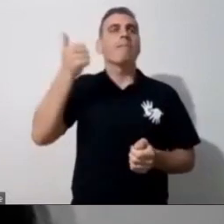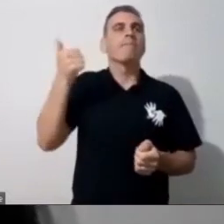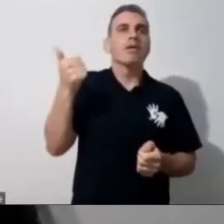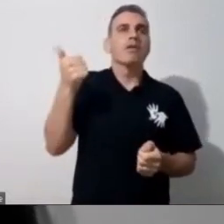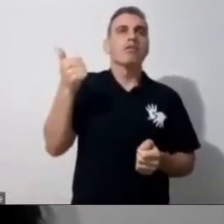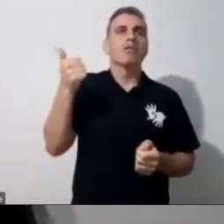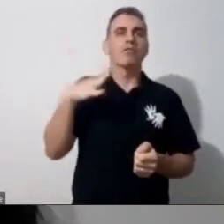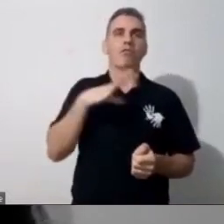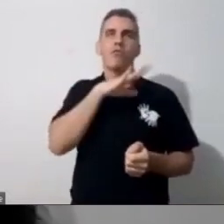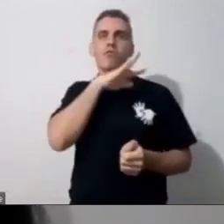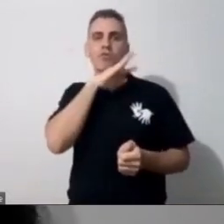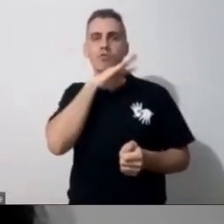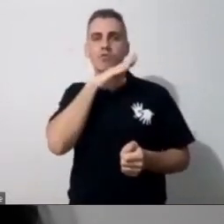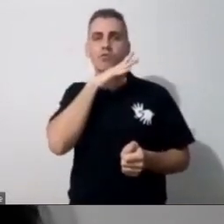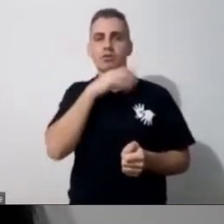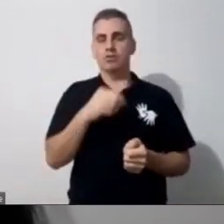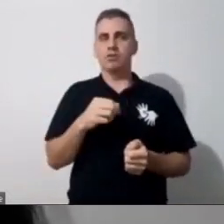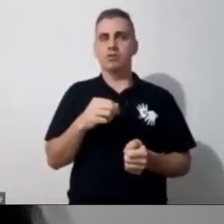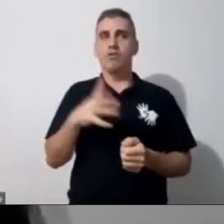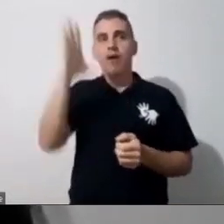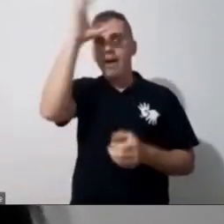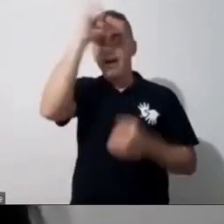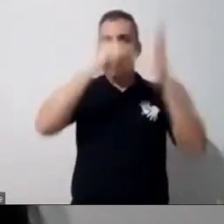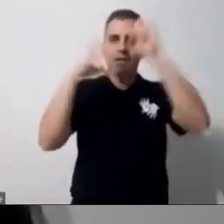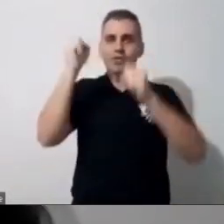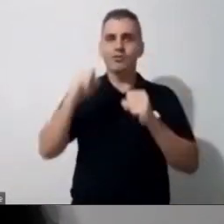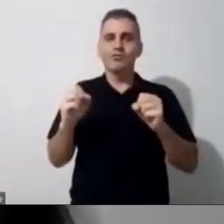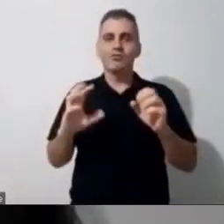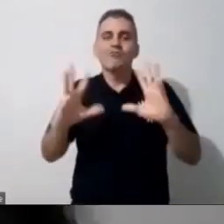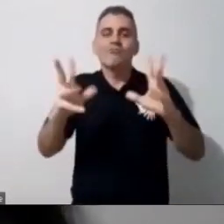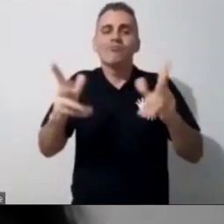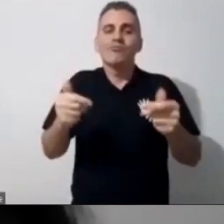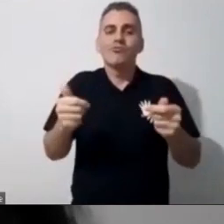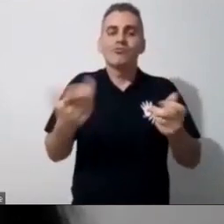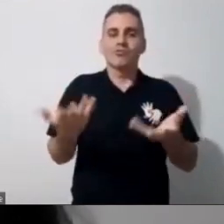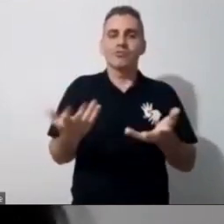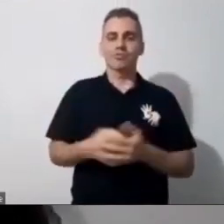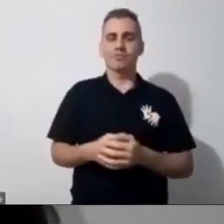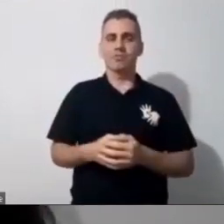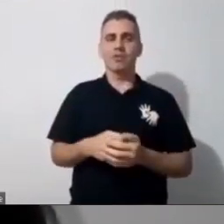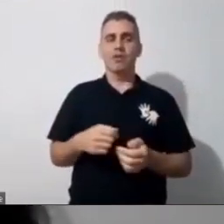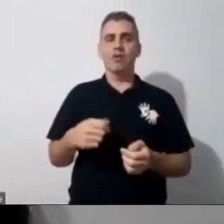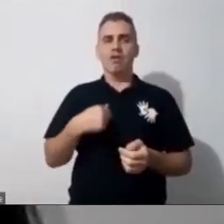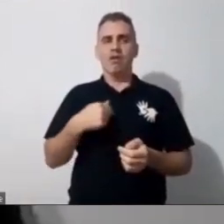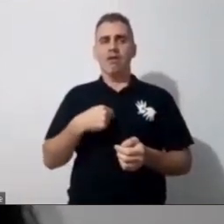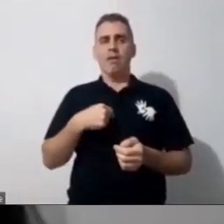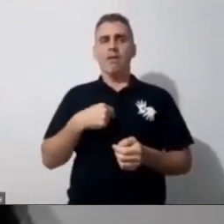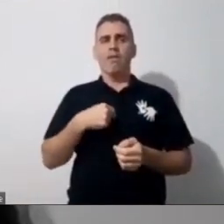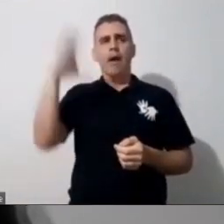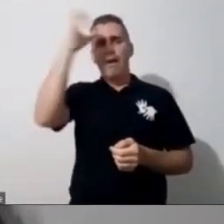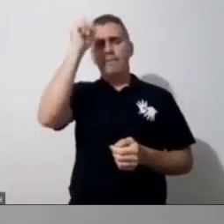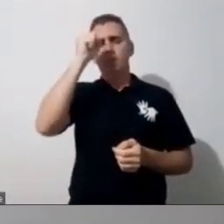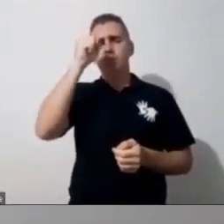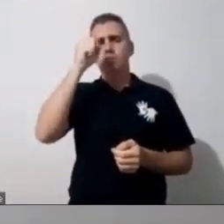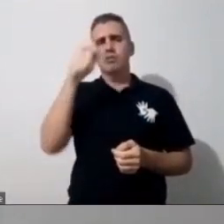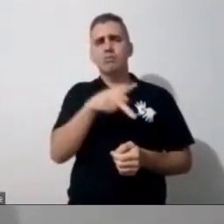pior que alguém, eu aprendi com todo mundo, porque eu aprendi até com aquele professor que me desafiou e disse que não queria,